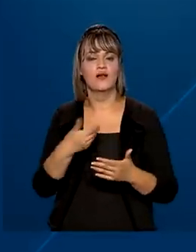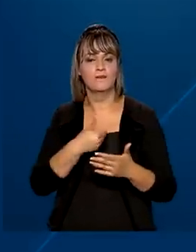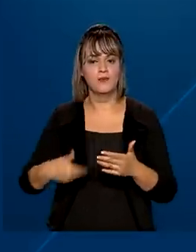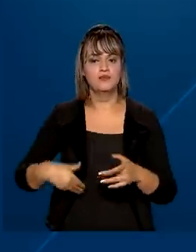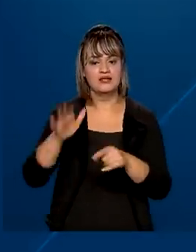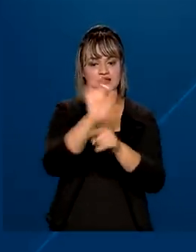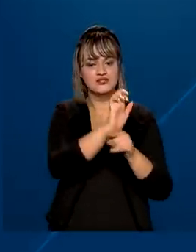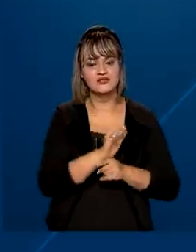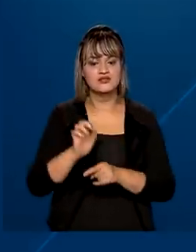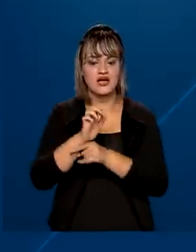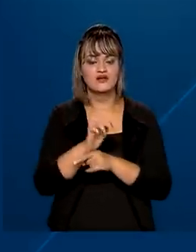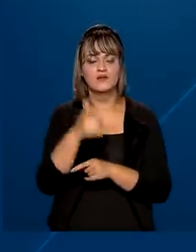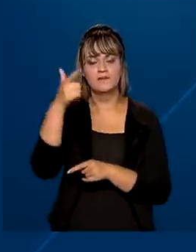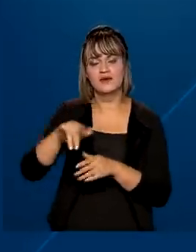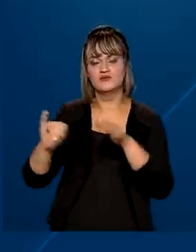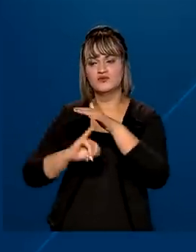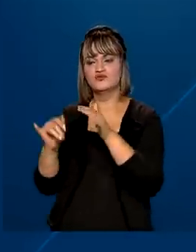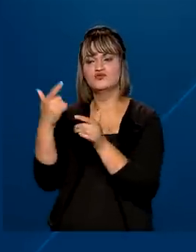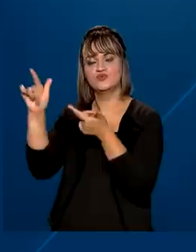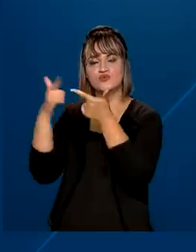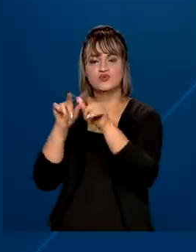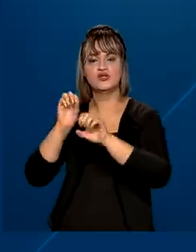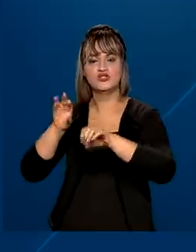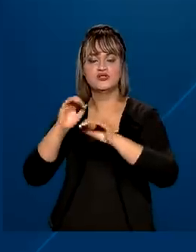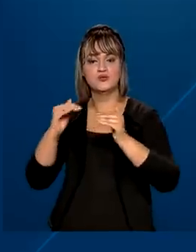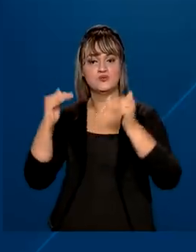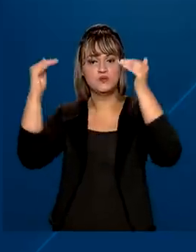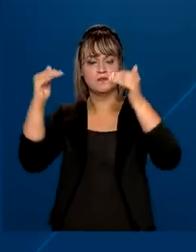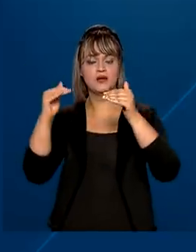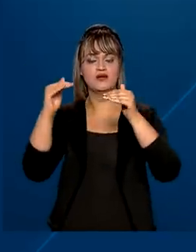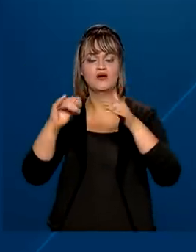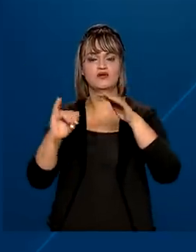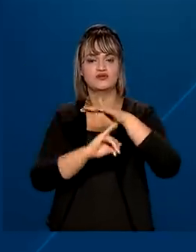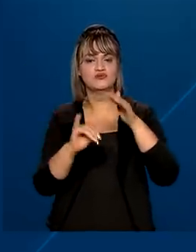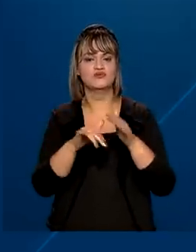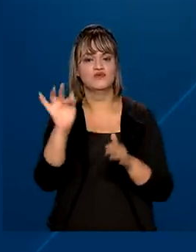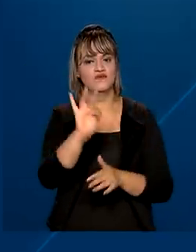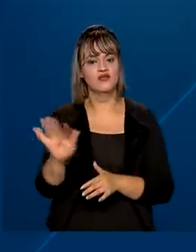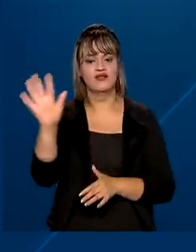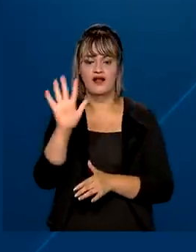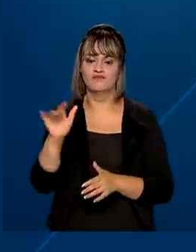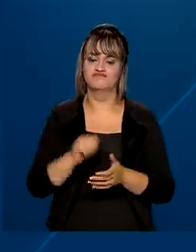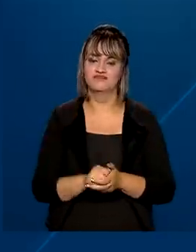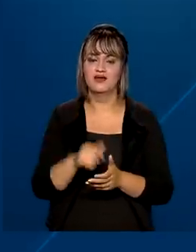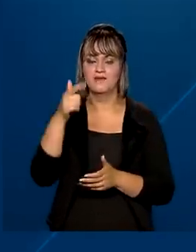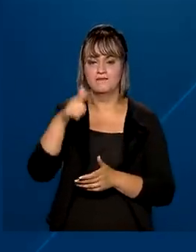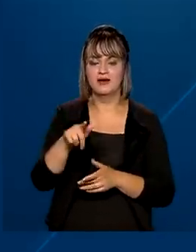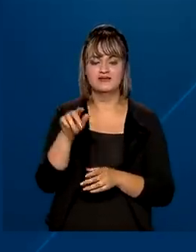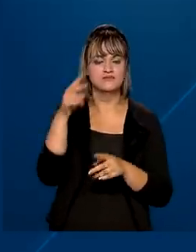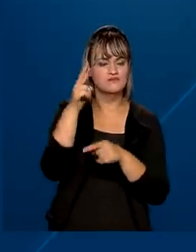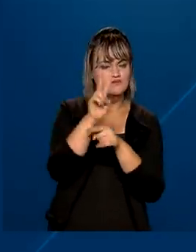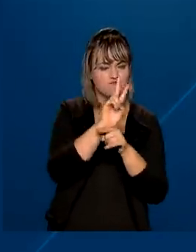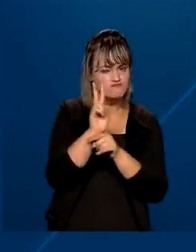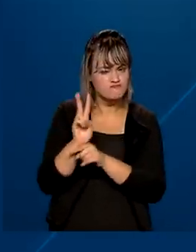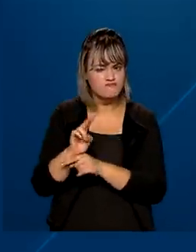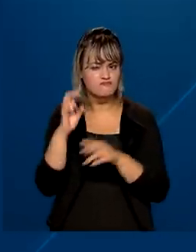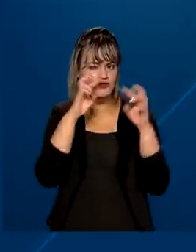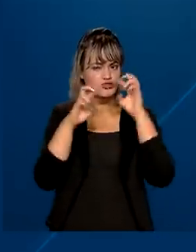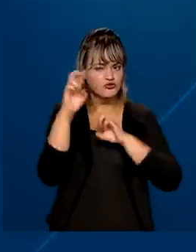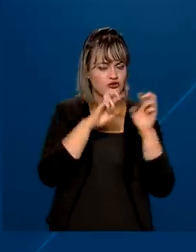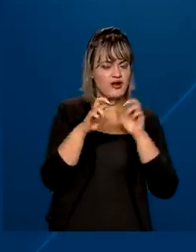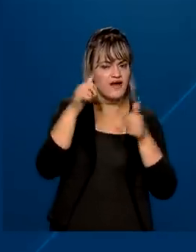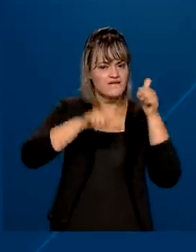estaduais com as instituições públicas de ensino superior e institutos federais e monitorar e avaliar a